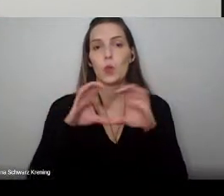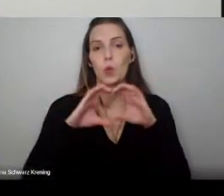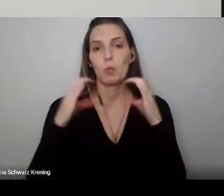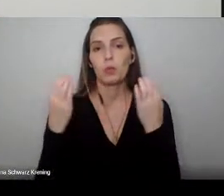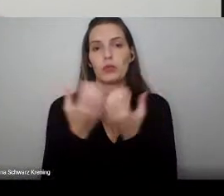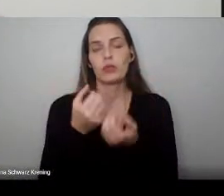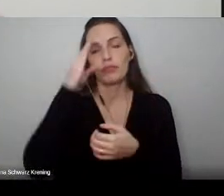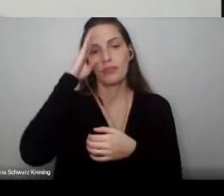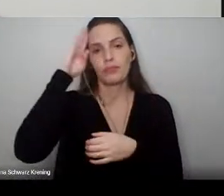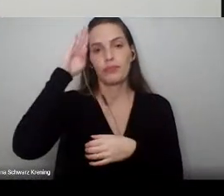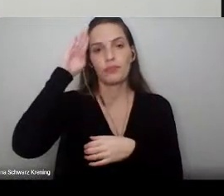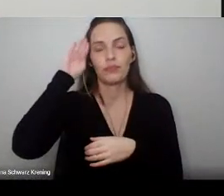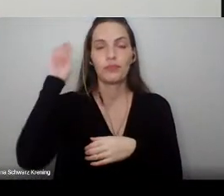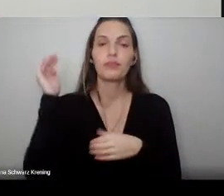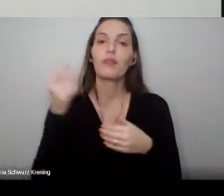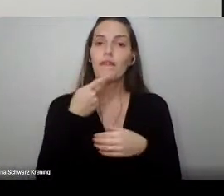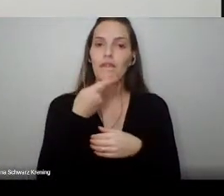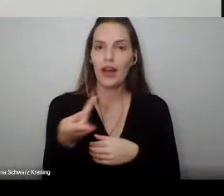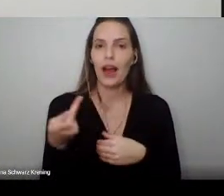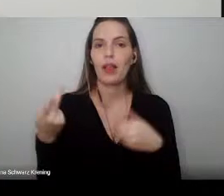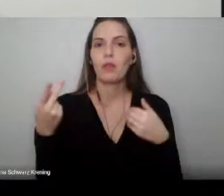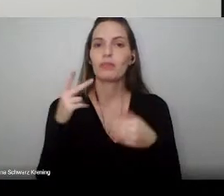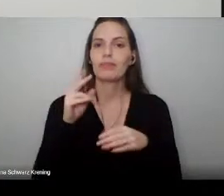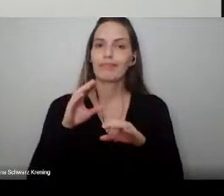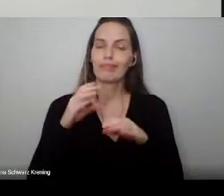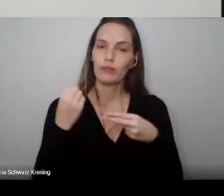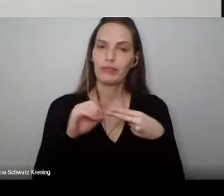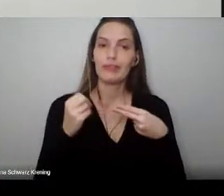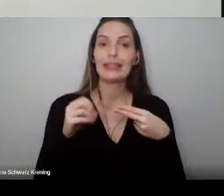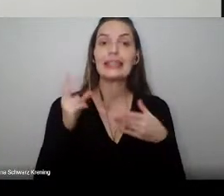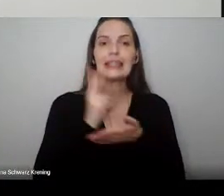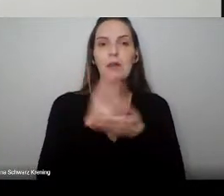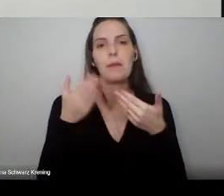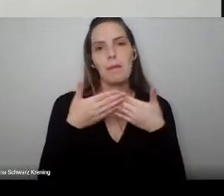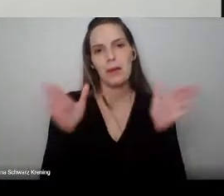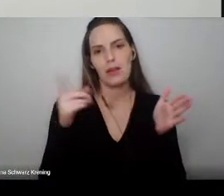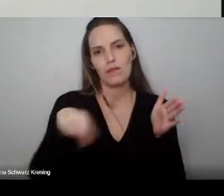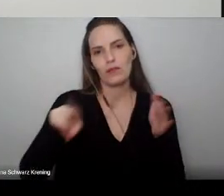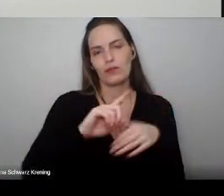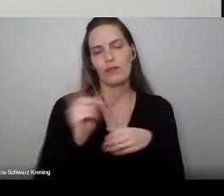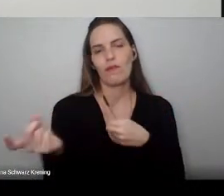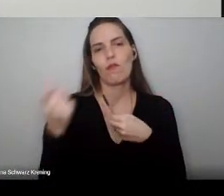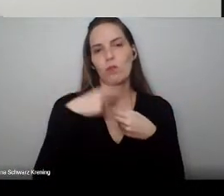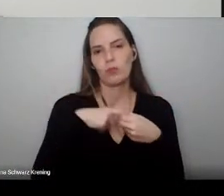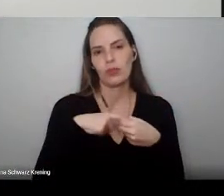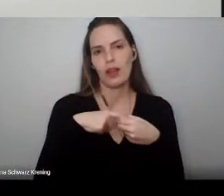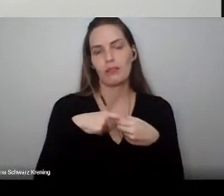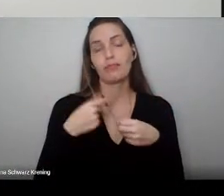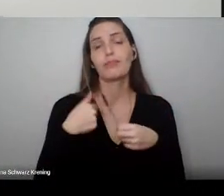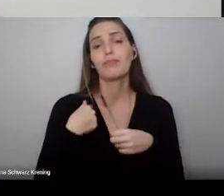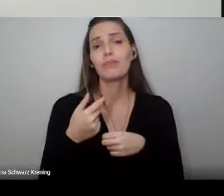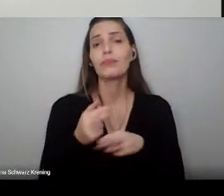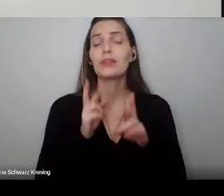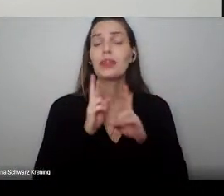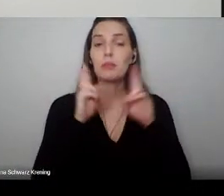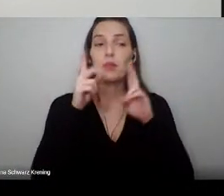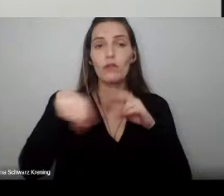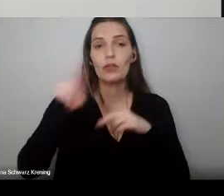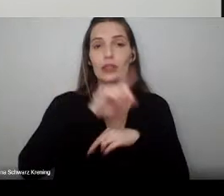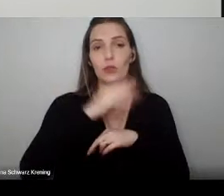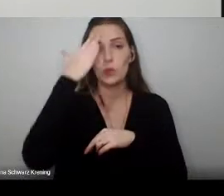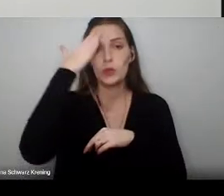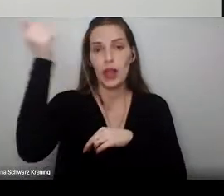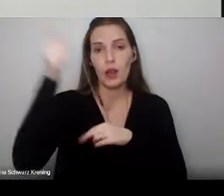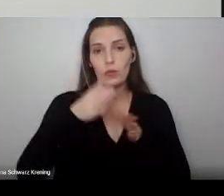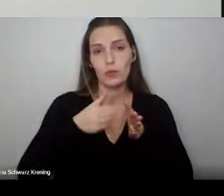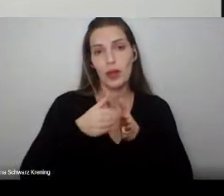Deixo aqui meus votos para que vocês continuem tendo sucesso em suas trajetórias e que possam usar os conhecimentos obtidos